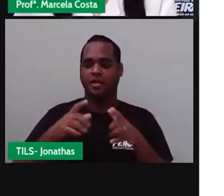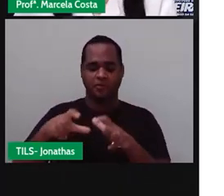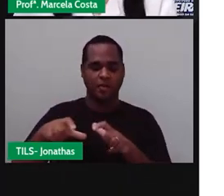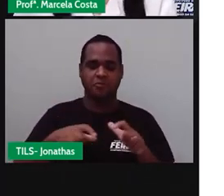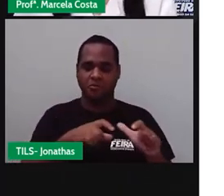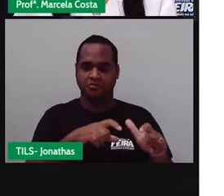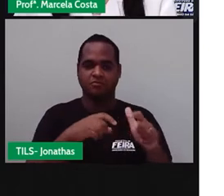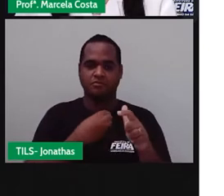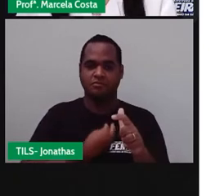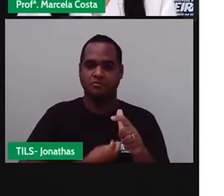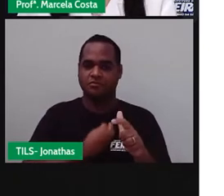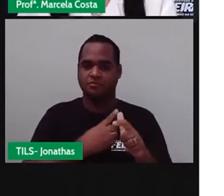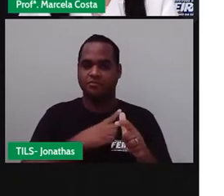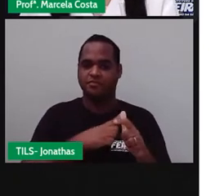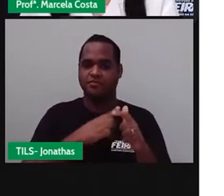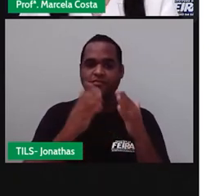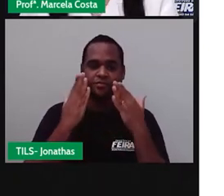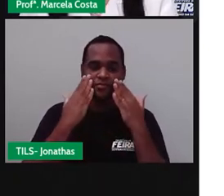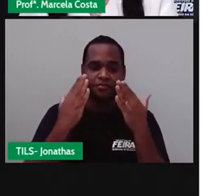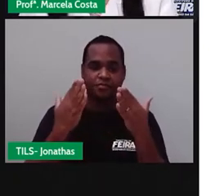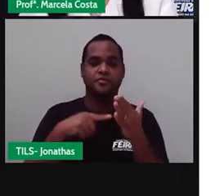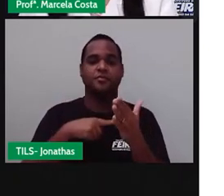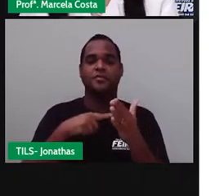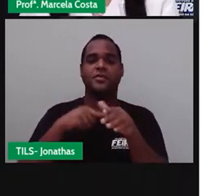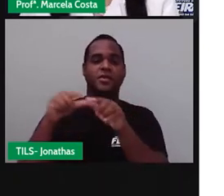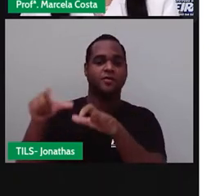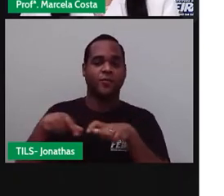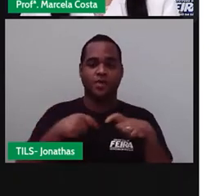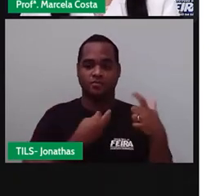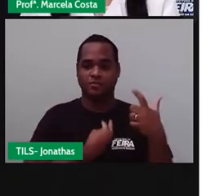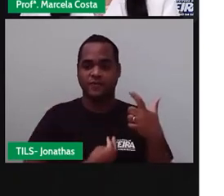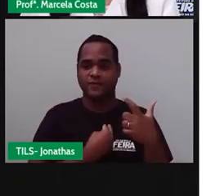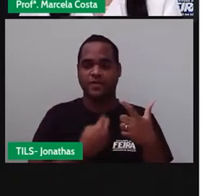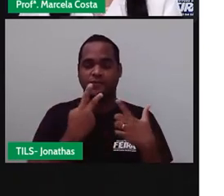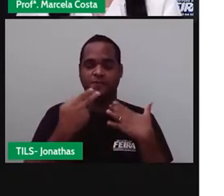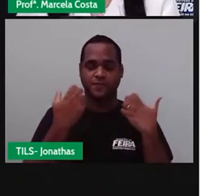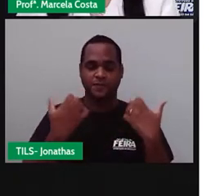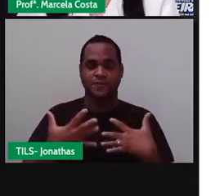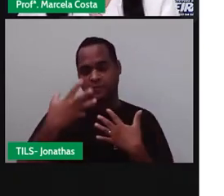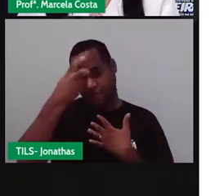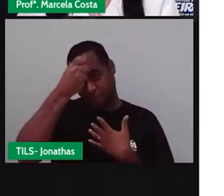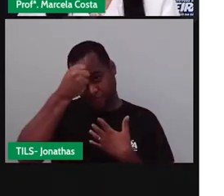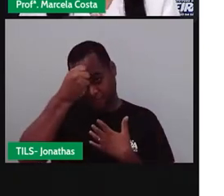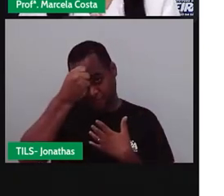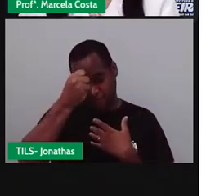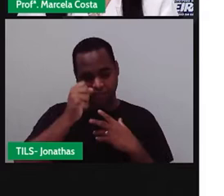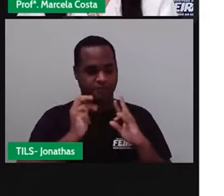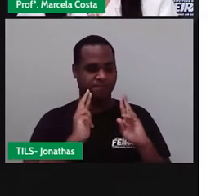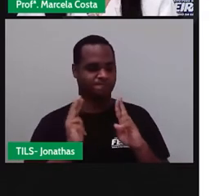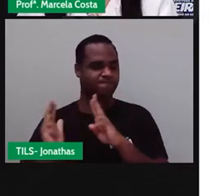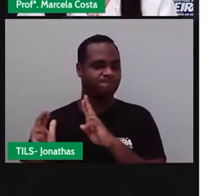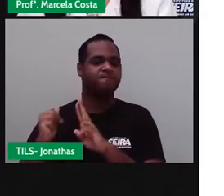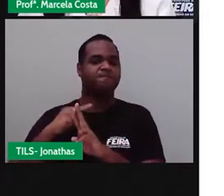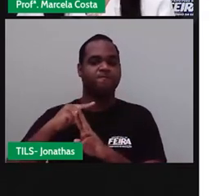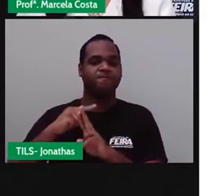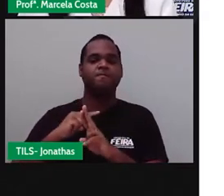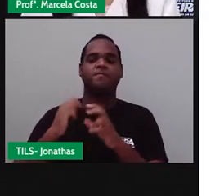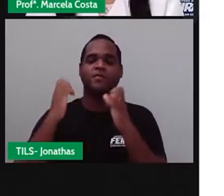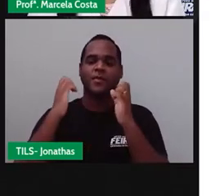cotidiano, aprendendo também a respeitar essas diferenças, tá bom?